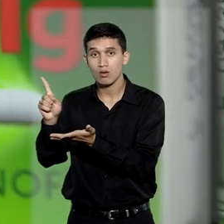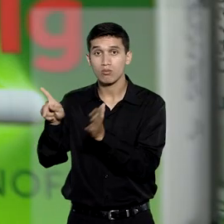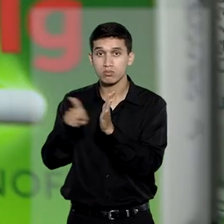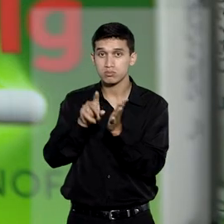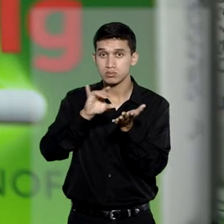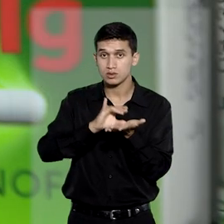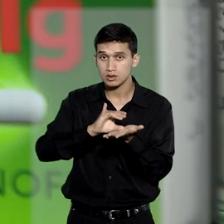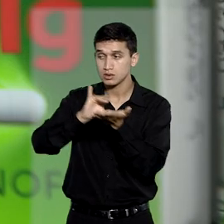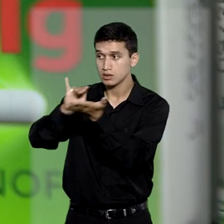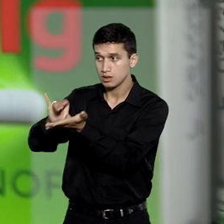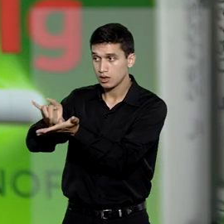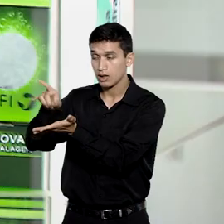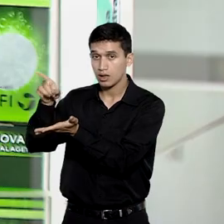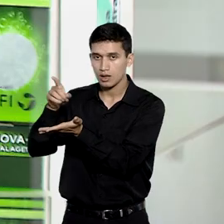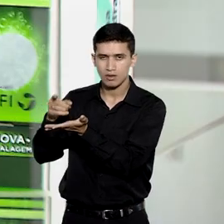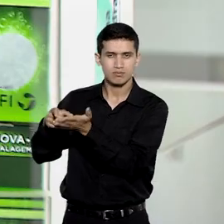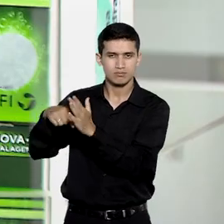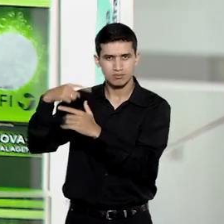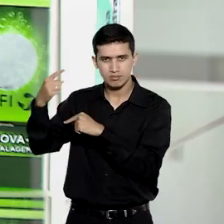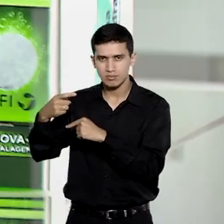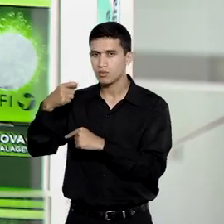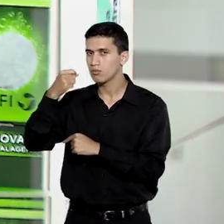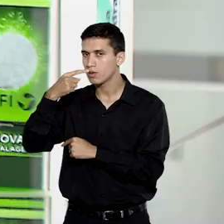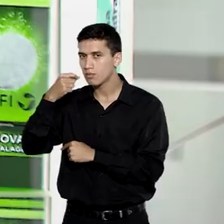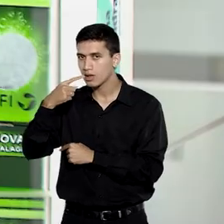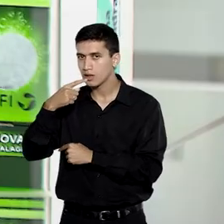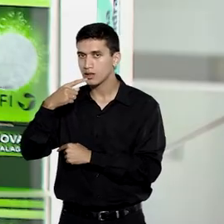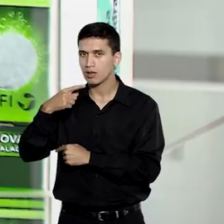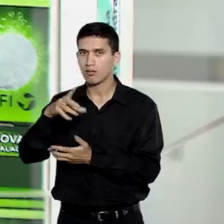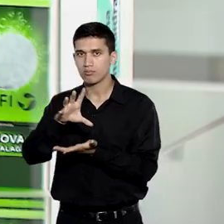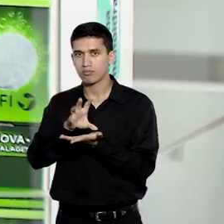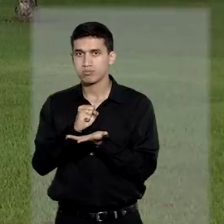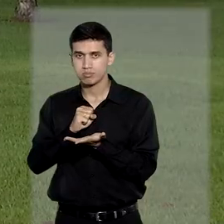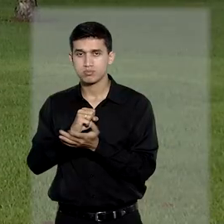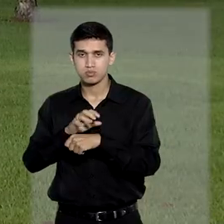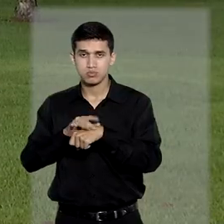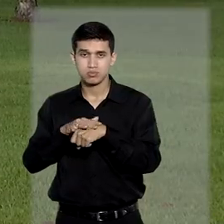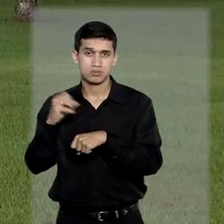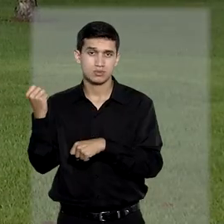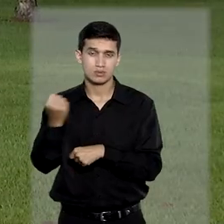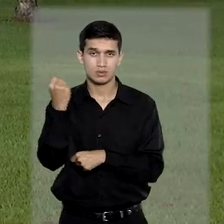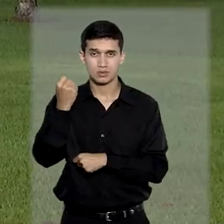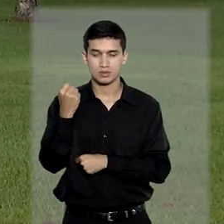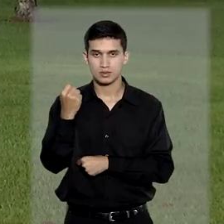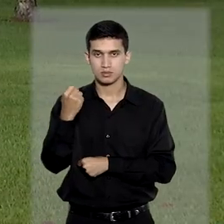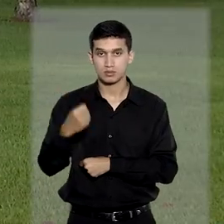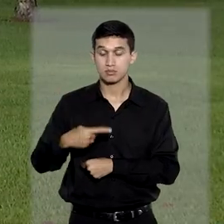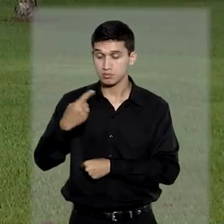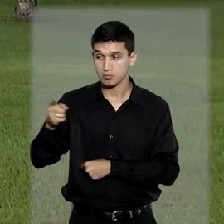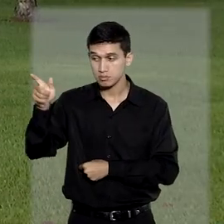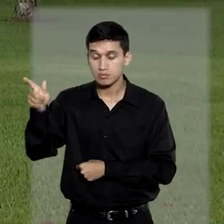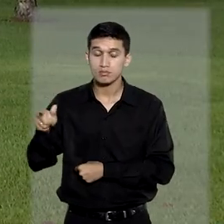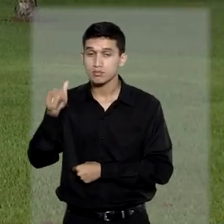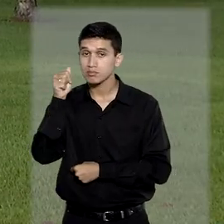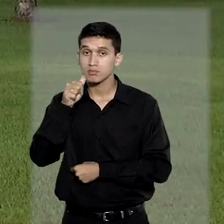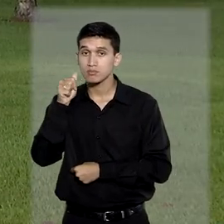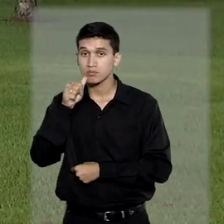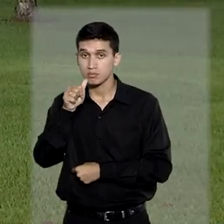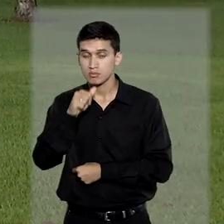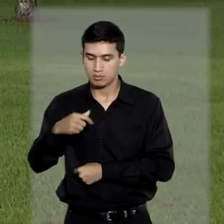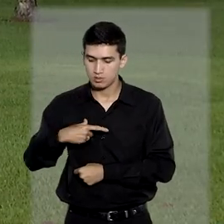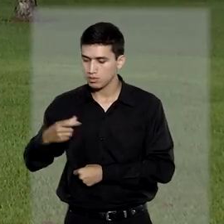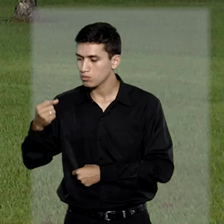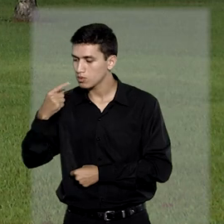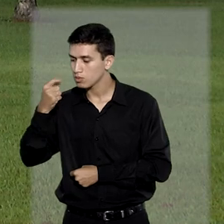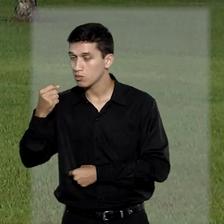consumidora que desenvolveu doença grave após usar o produto. Após ingerir dois comprimidos de novalgina,